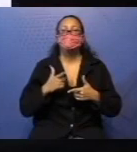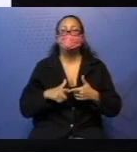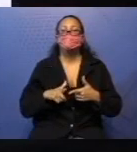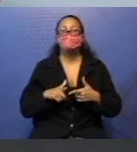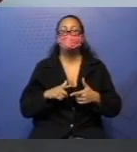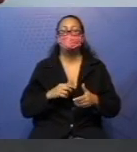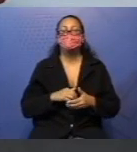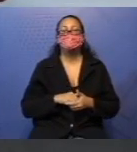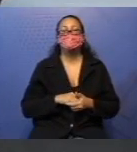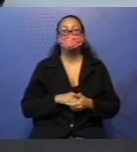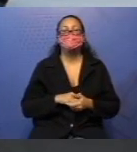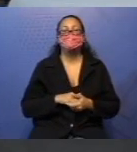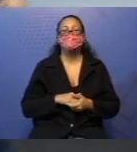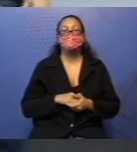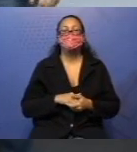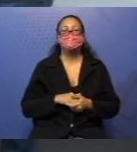bom?